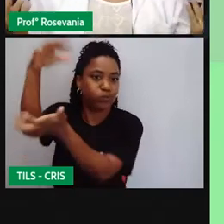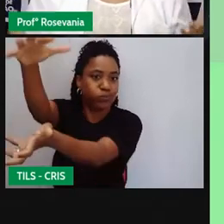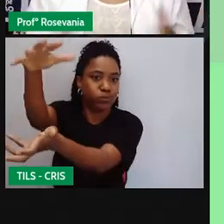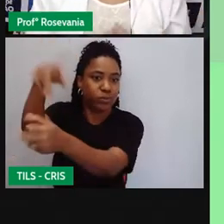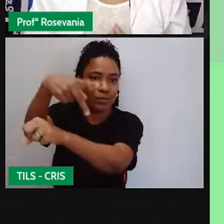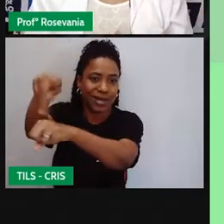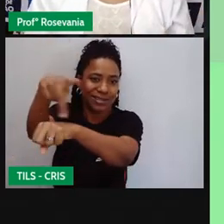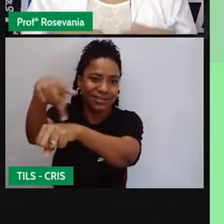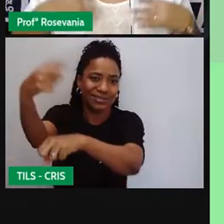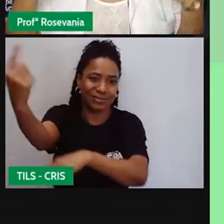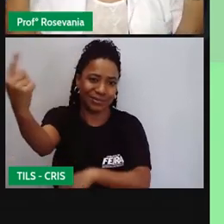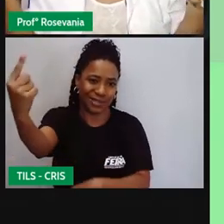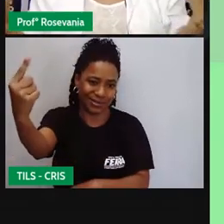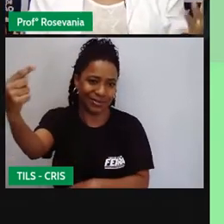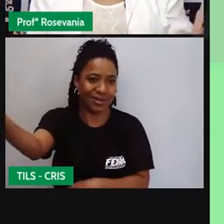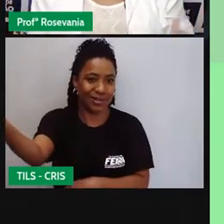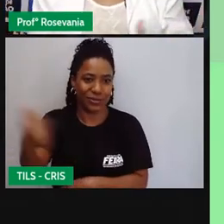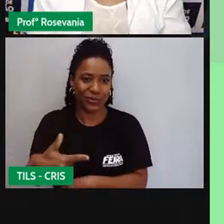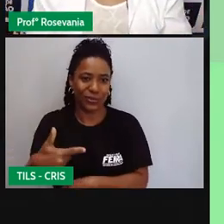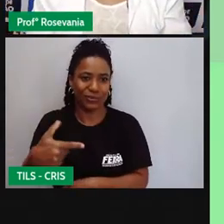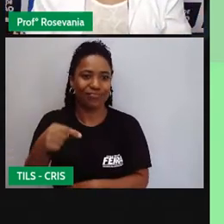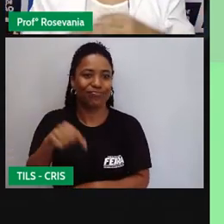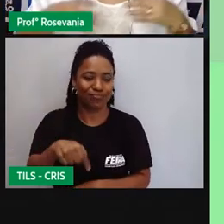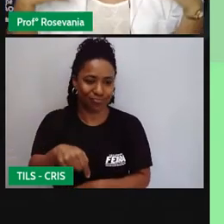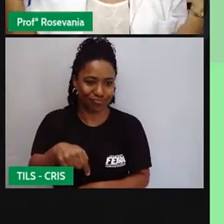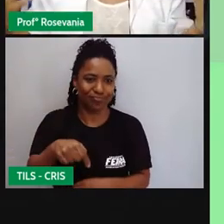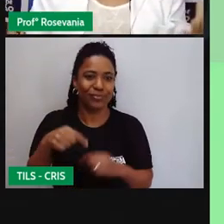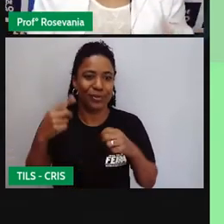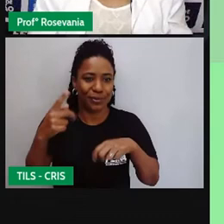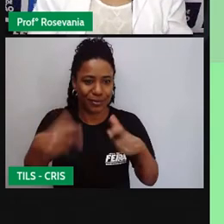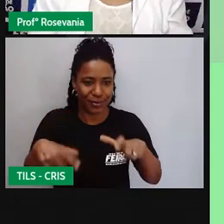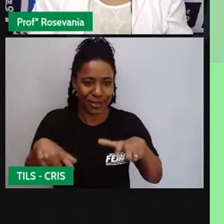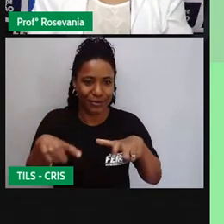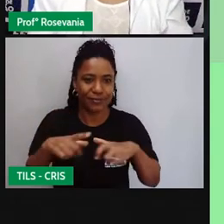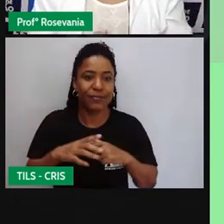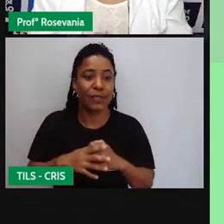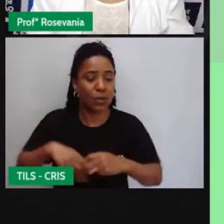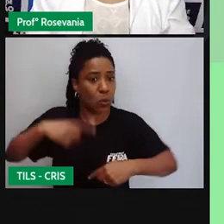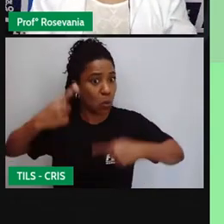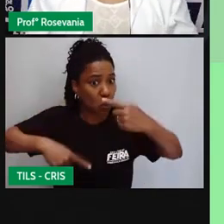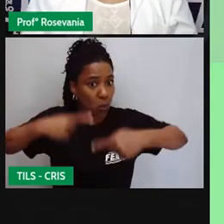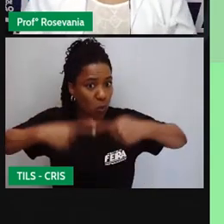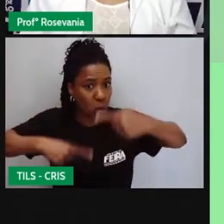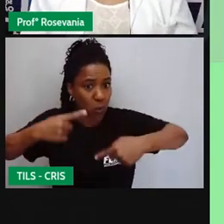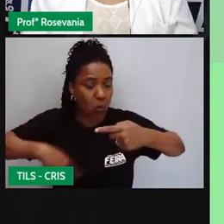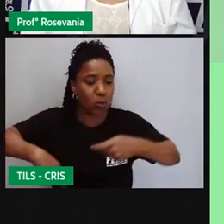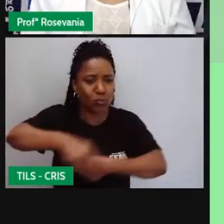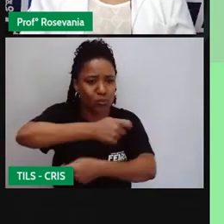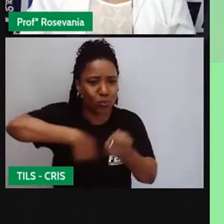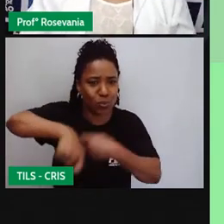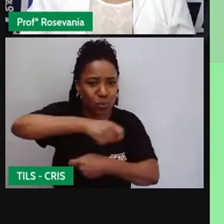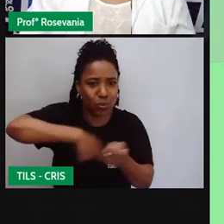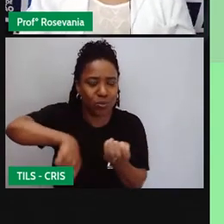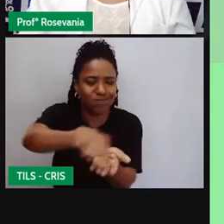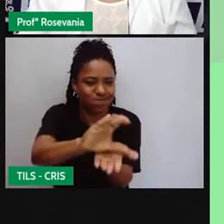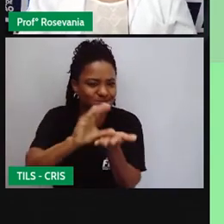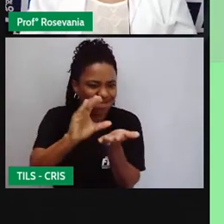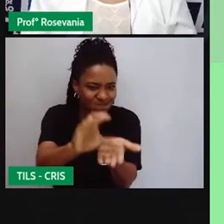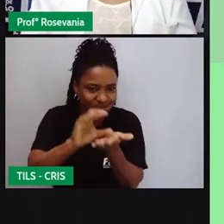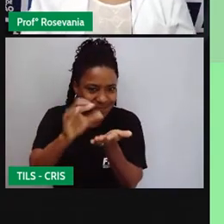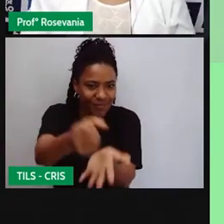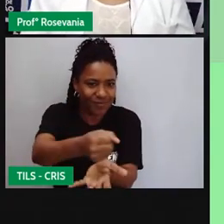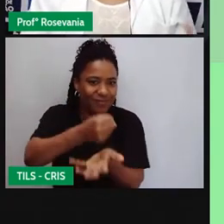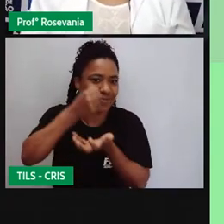Então, essa maior produção gerou mais lucro, gerou mais competitividade. E aí a gente começou a ter